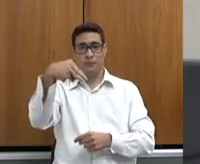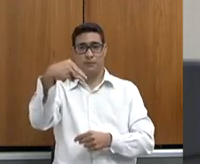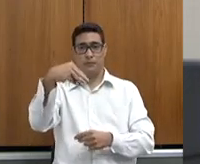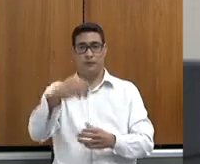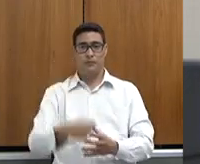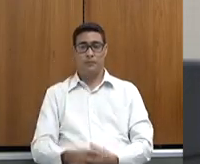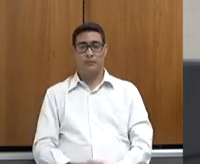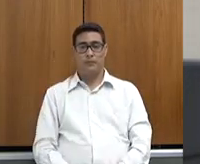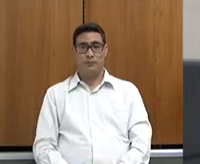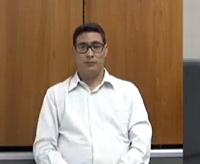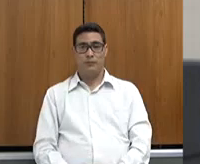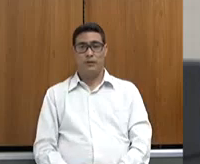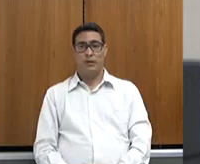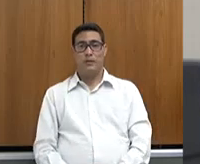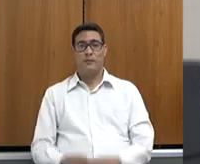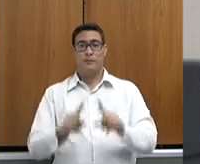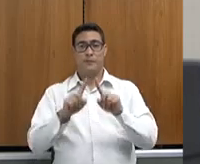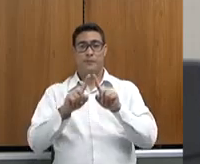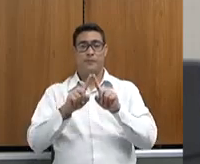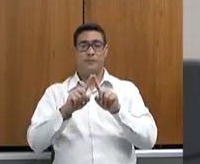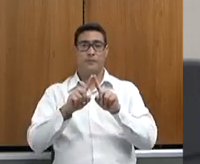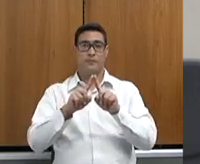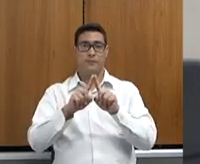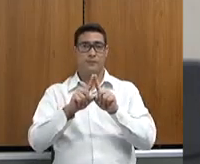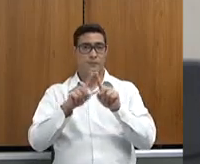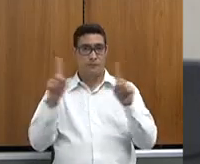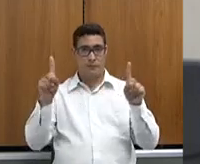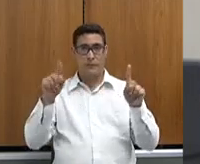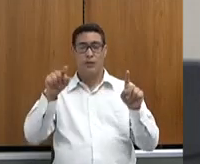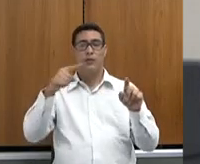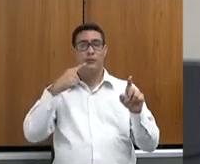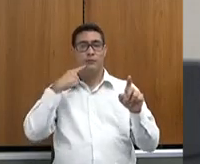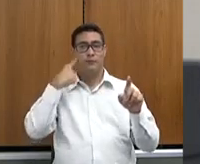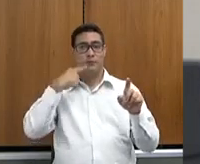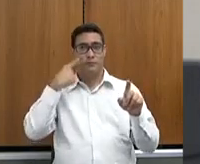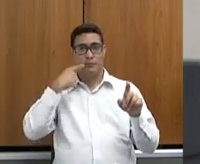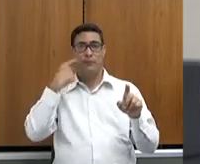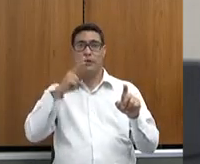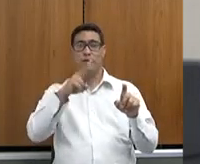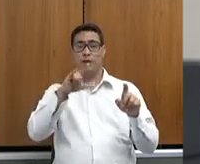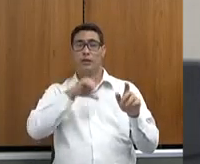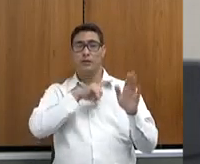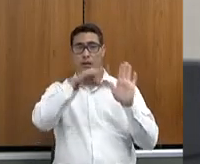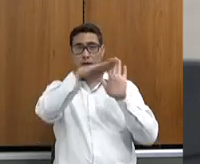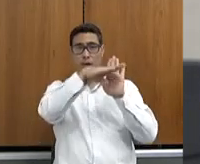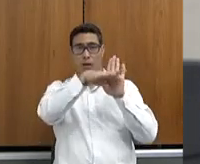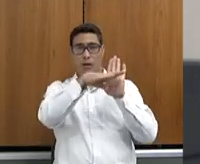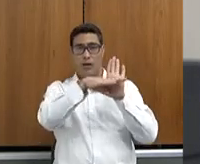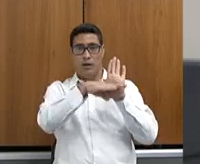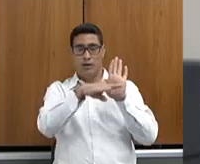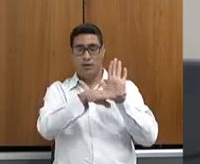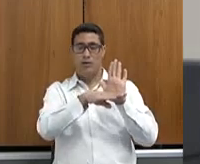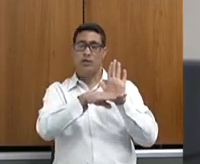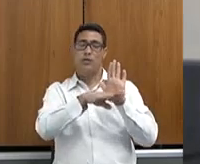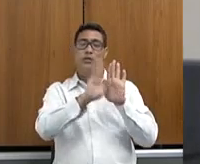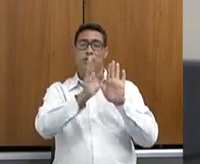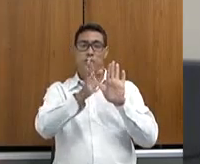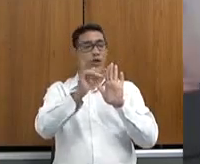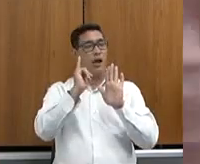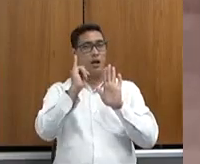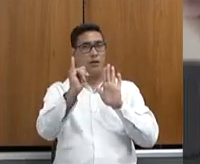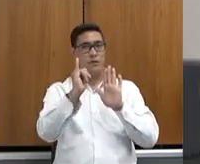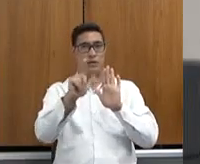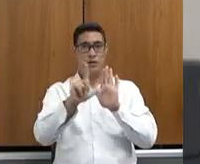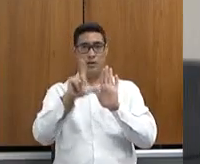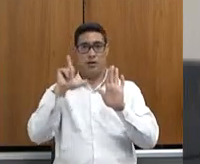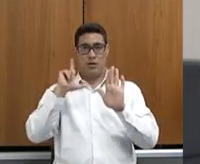O critério dos deputados obedecerá a ordem já lida no início da